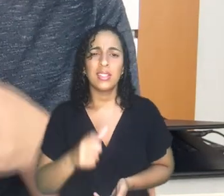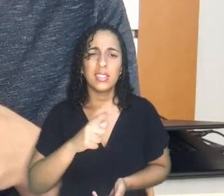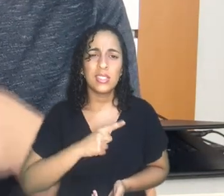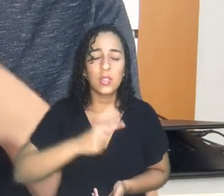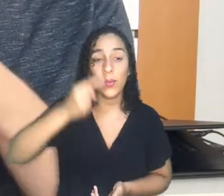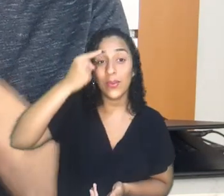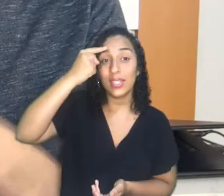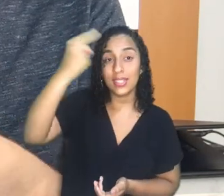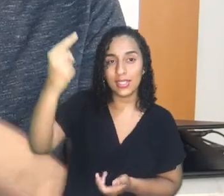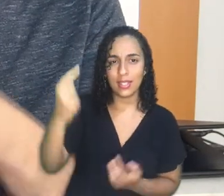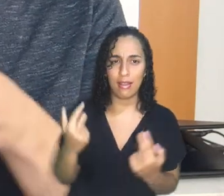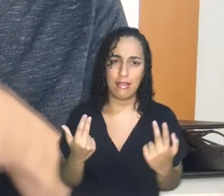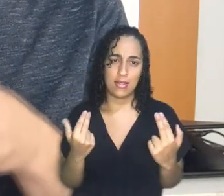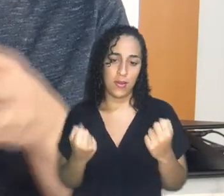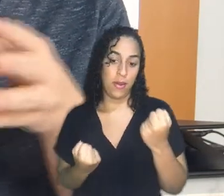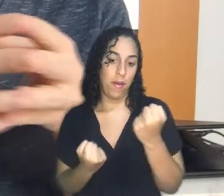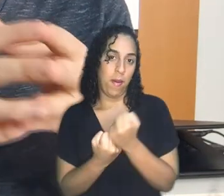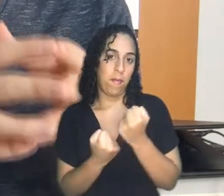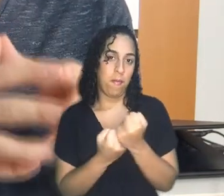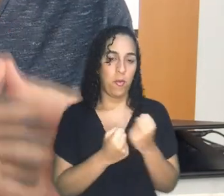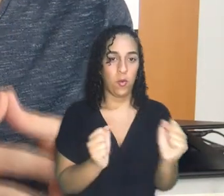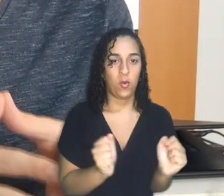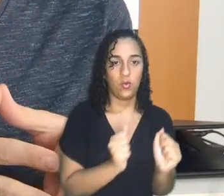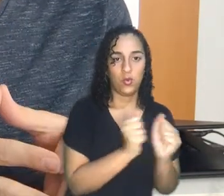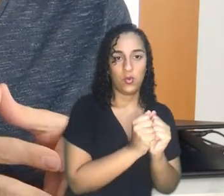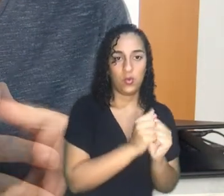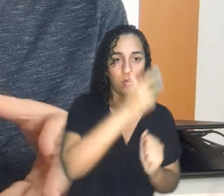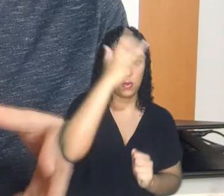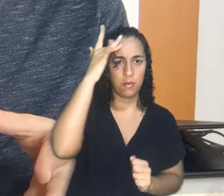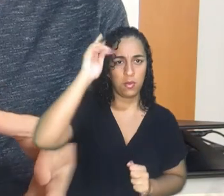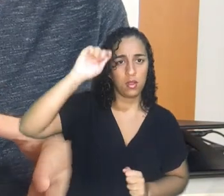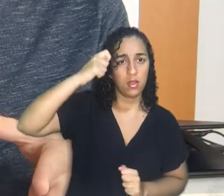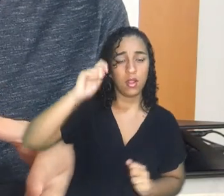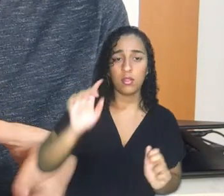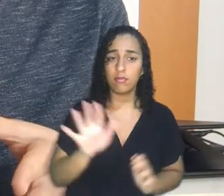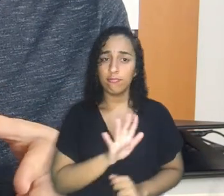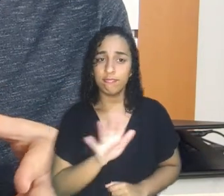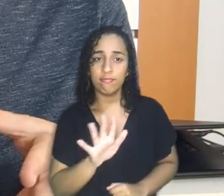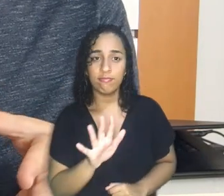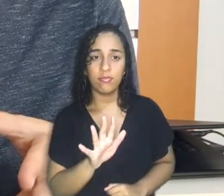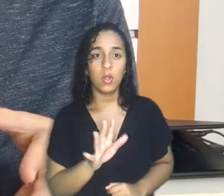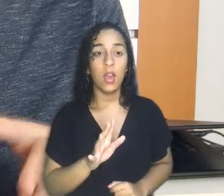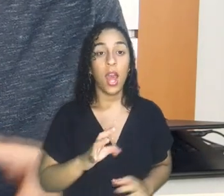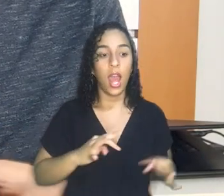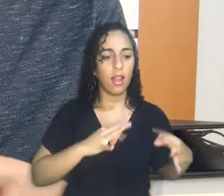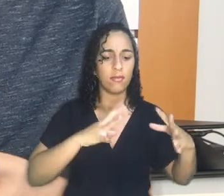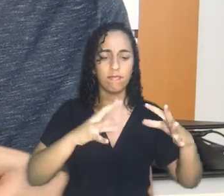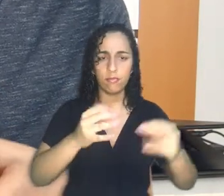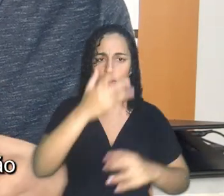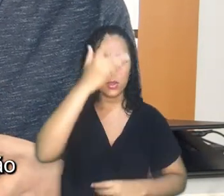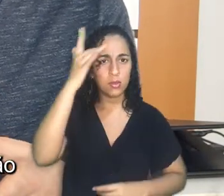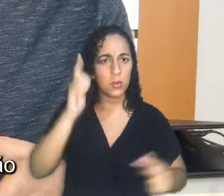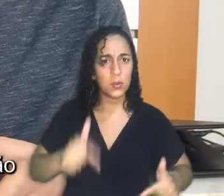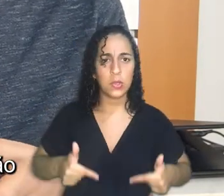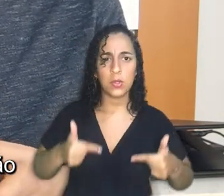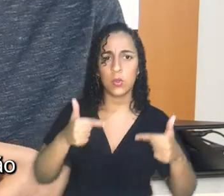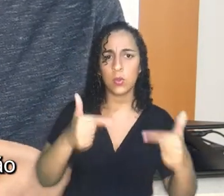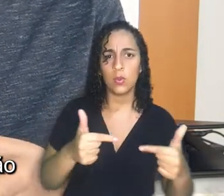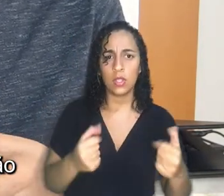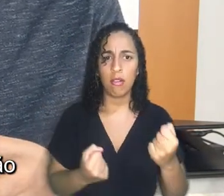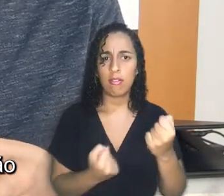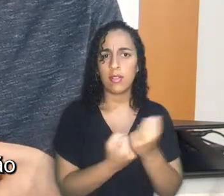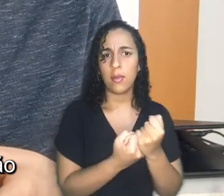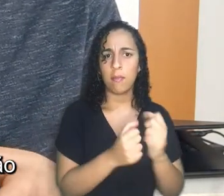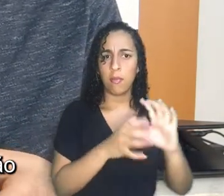tinham as mesmas ideias, lutavam pelas mesmas coisas. A gente também não pode cair no erro de dizer que todas as pessoas lutaram ao lado da